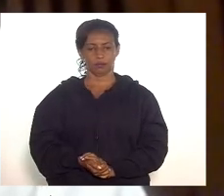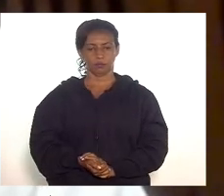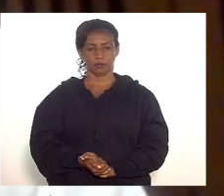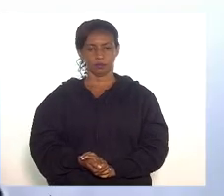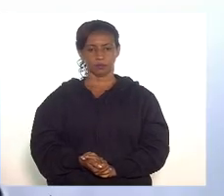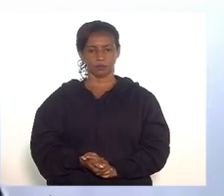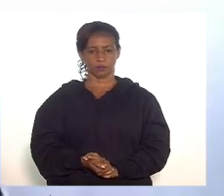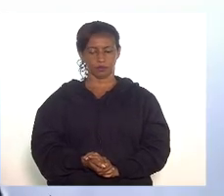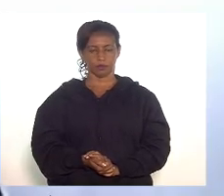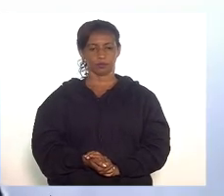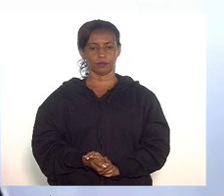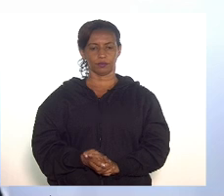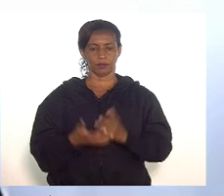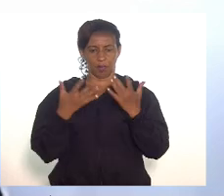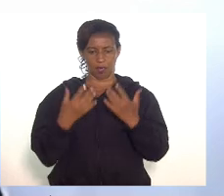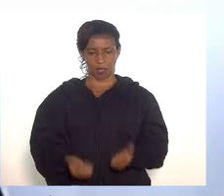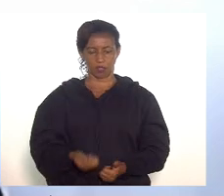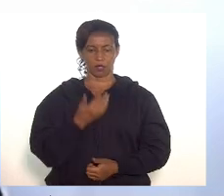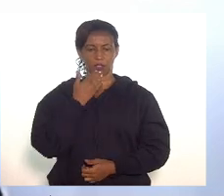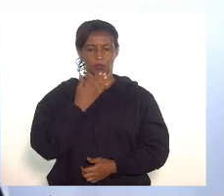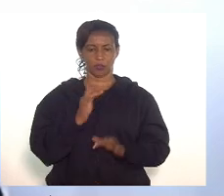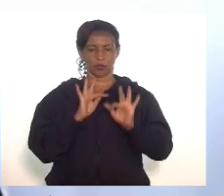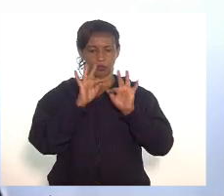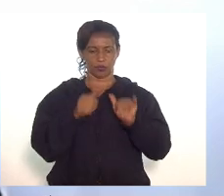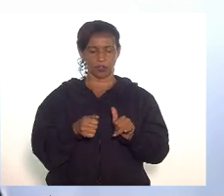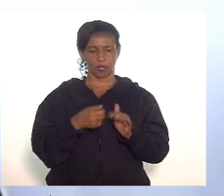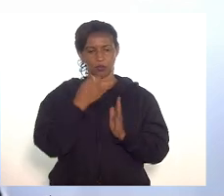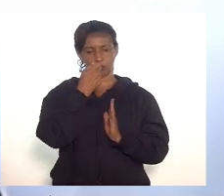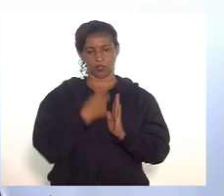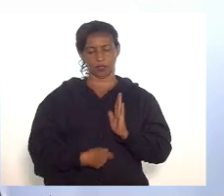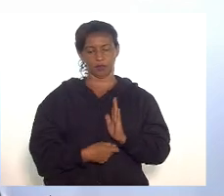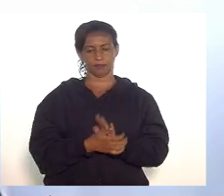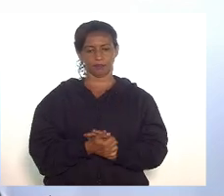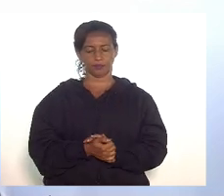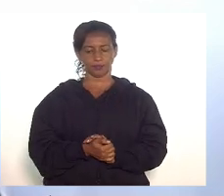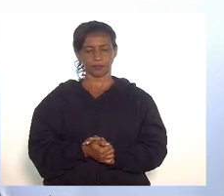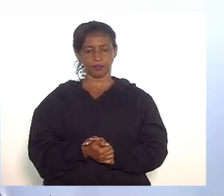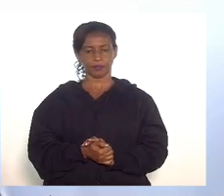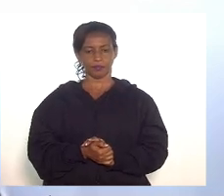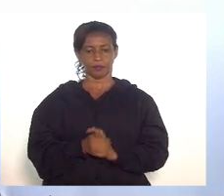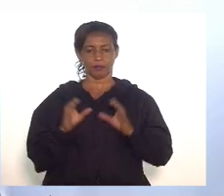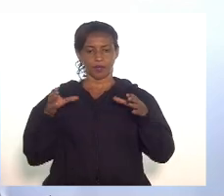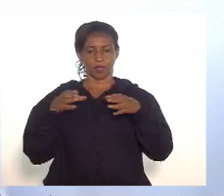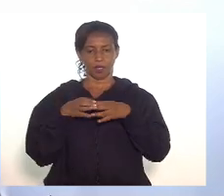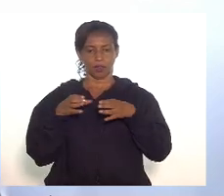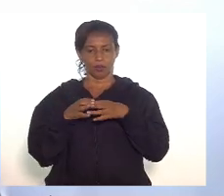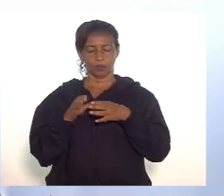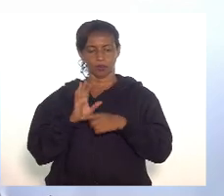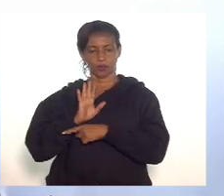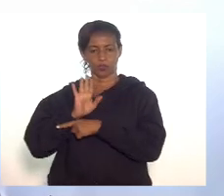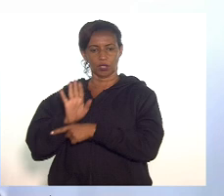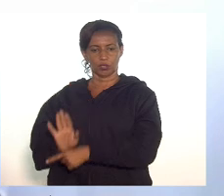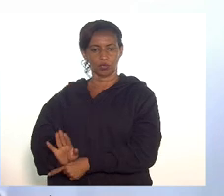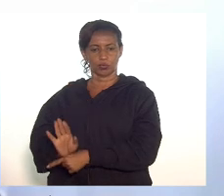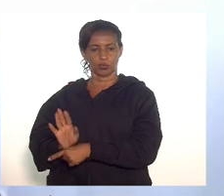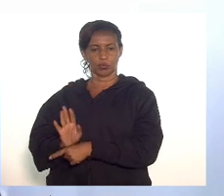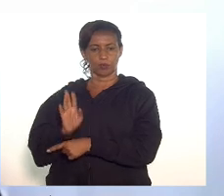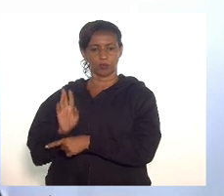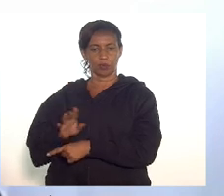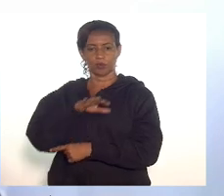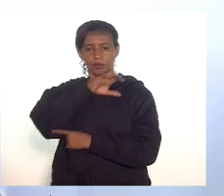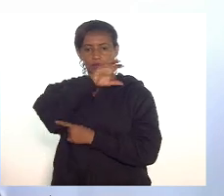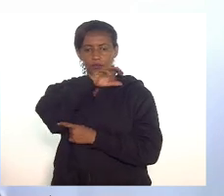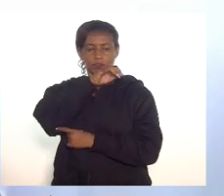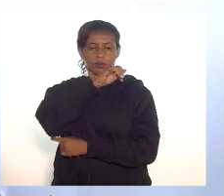referido o pedido de forma final de redação. Pela comissão de defesa e proteção dos animais